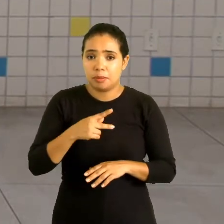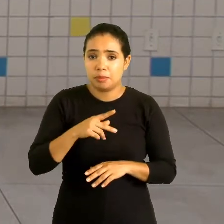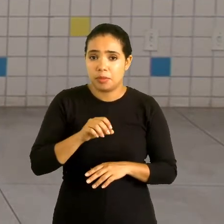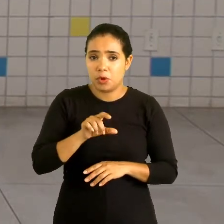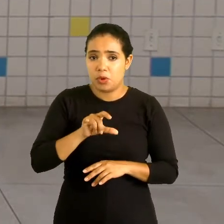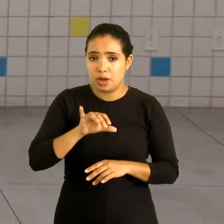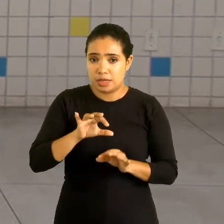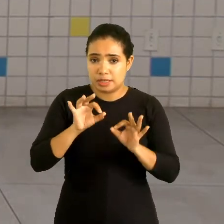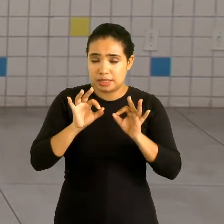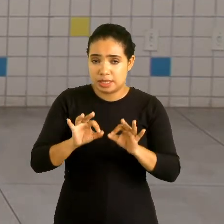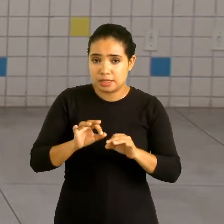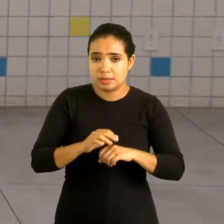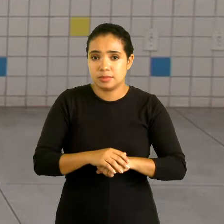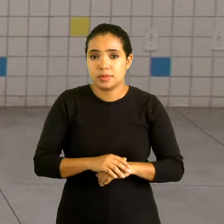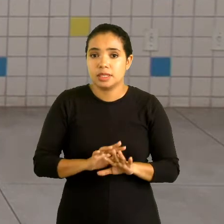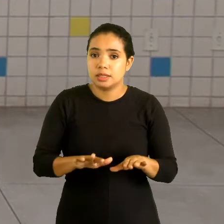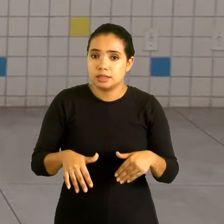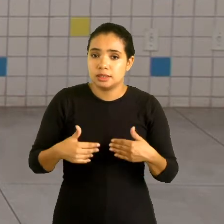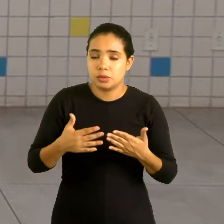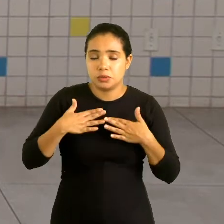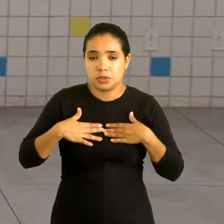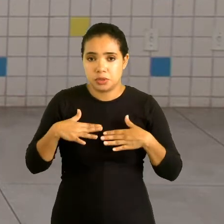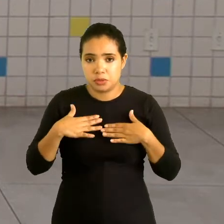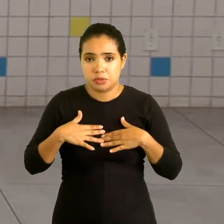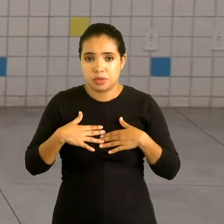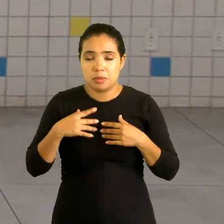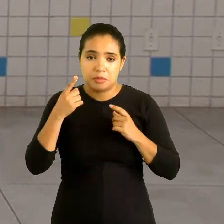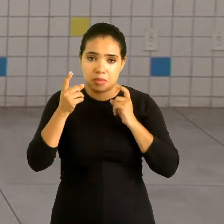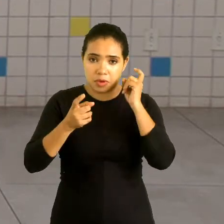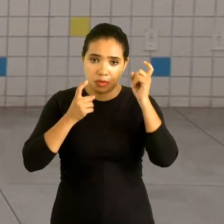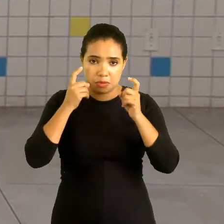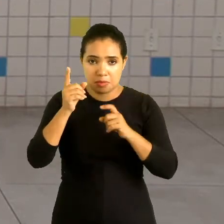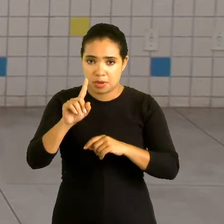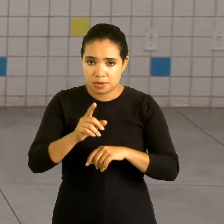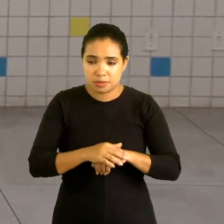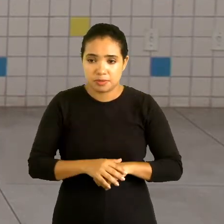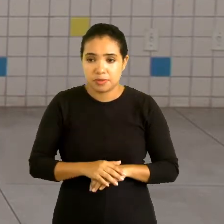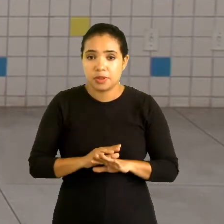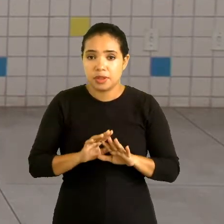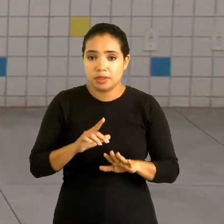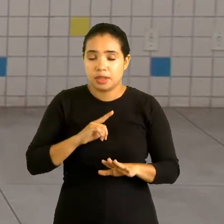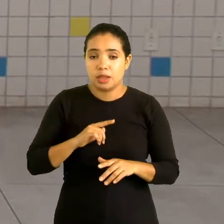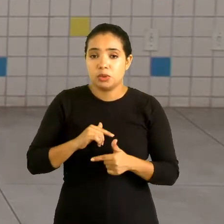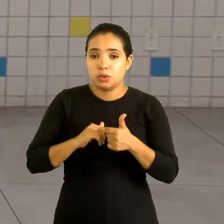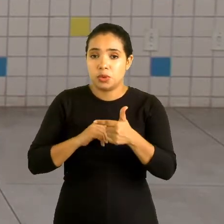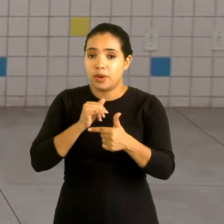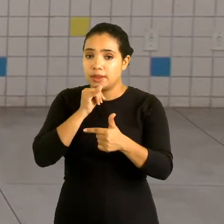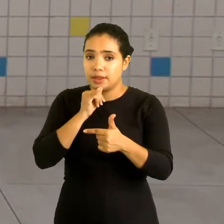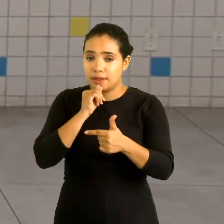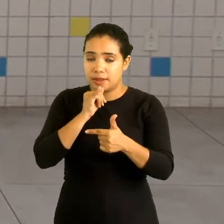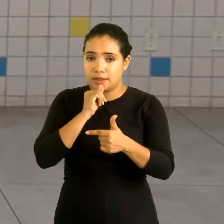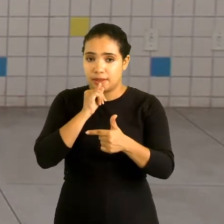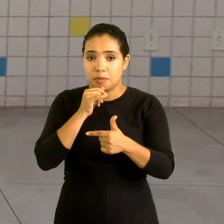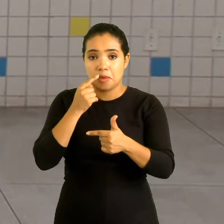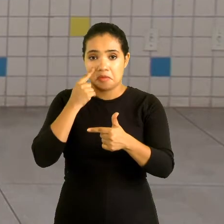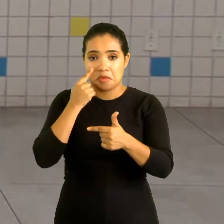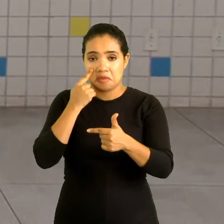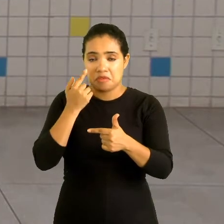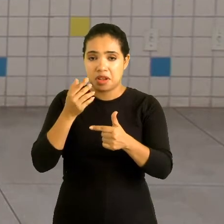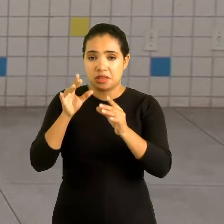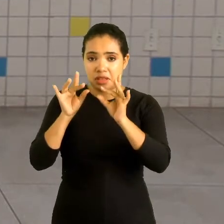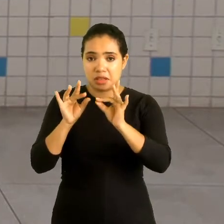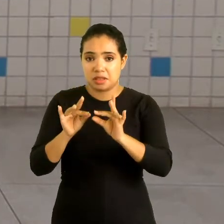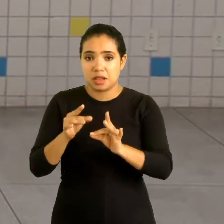É isso. Tá? Então, tranquilo, sem preocupação. Eu trouxe mais dois exemplos para nós verificarmos aqui esse